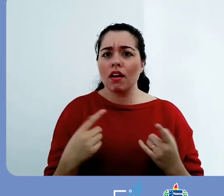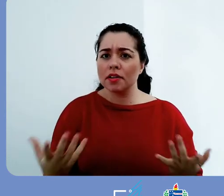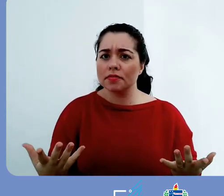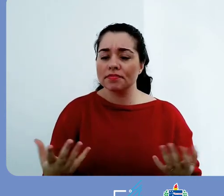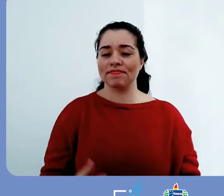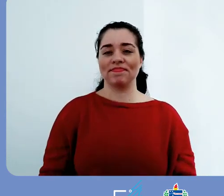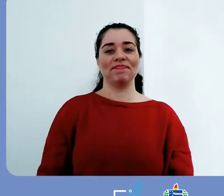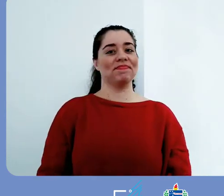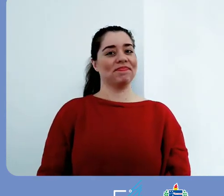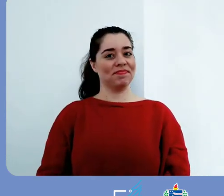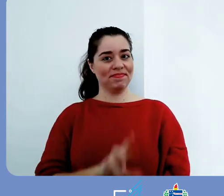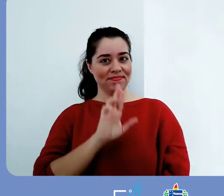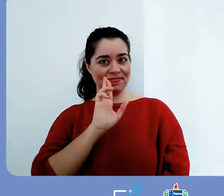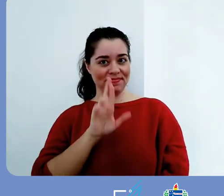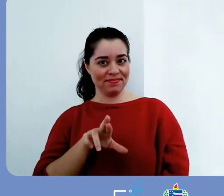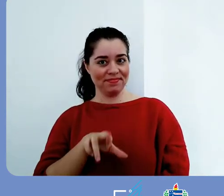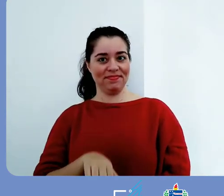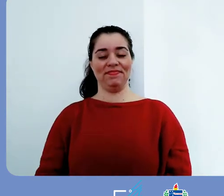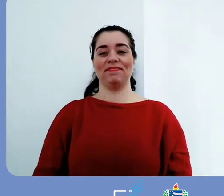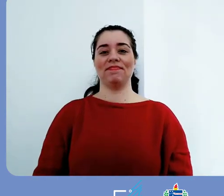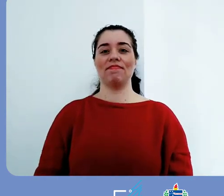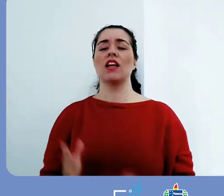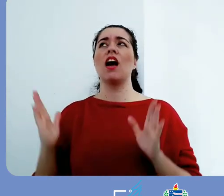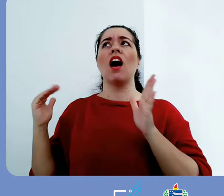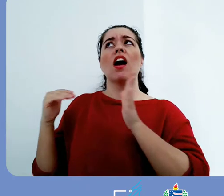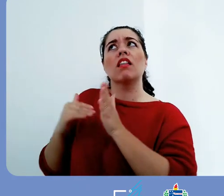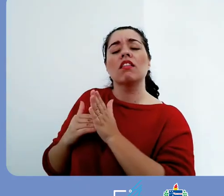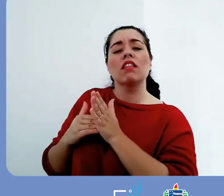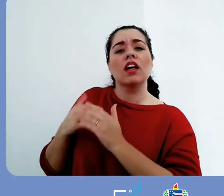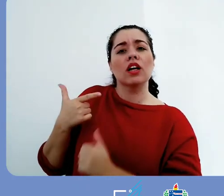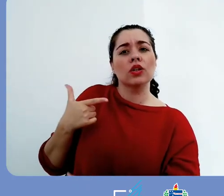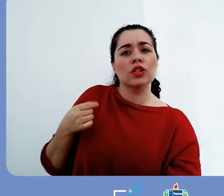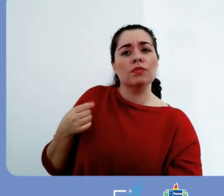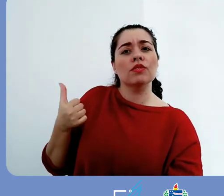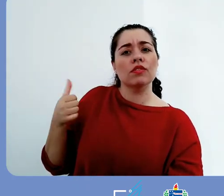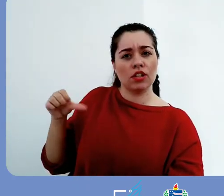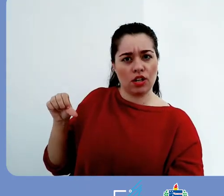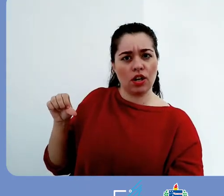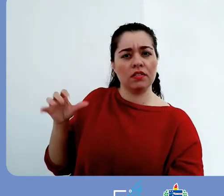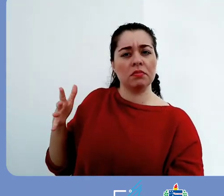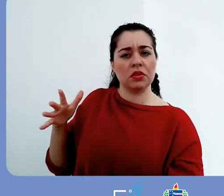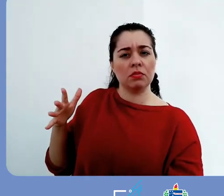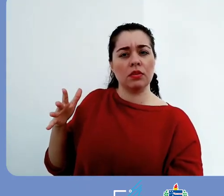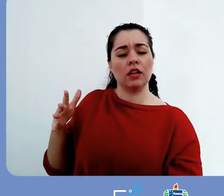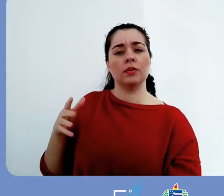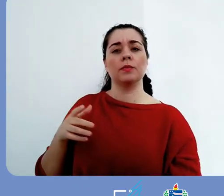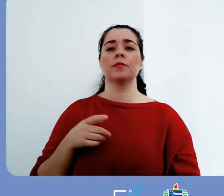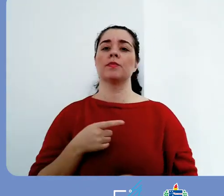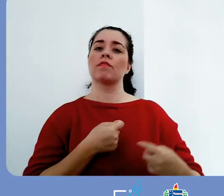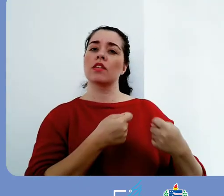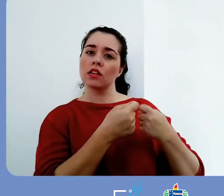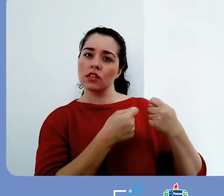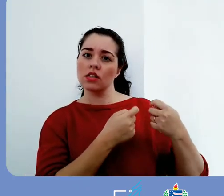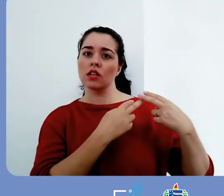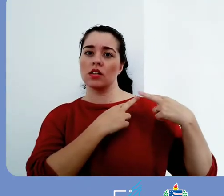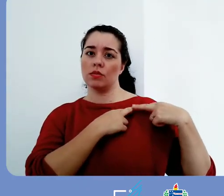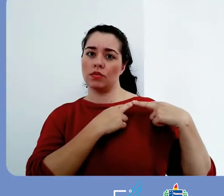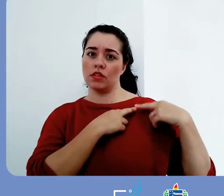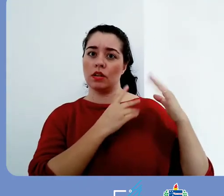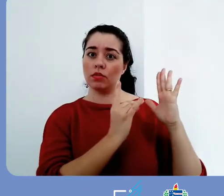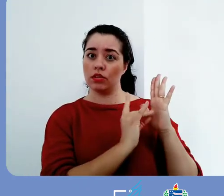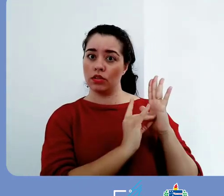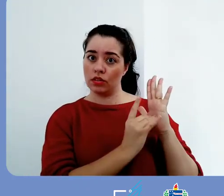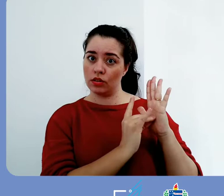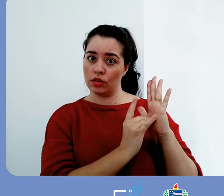você deve acionar a biblioteca universitária. Mas por que exatamente, por que disso? Veja bem, até